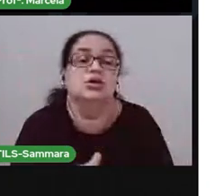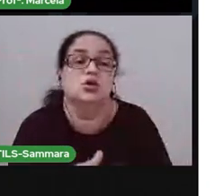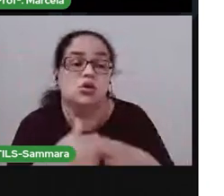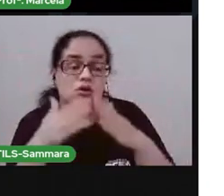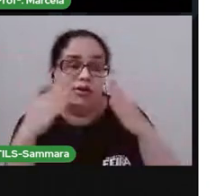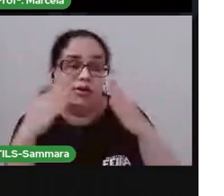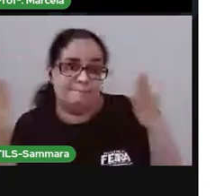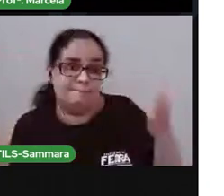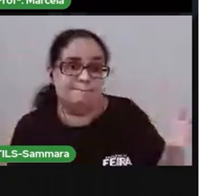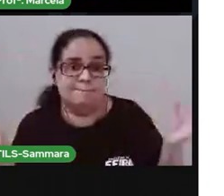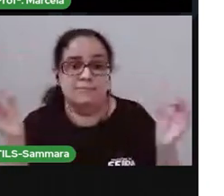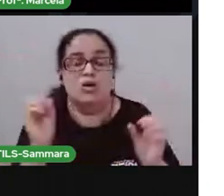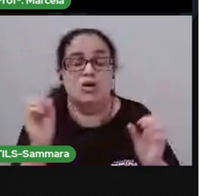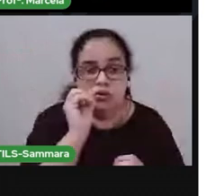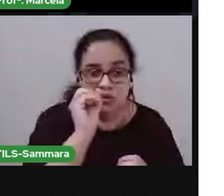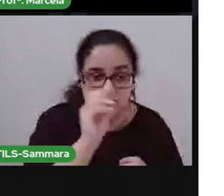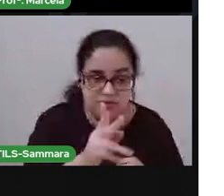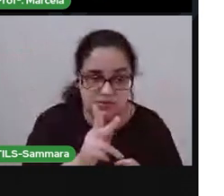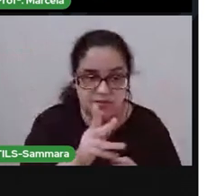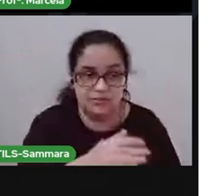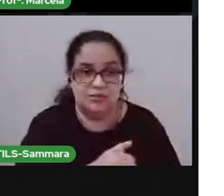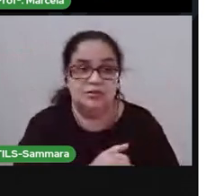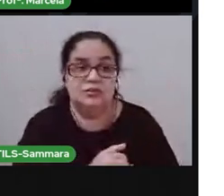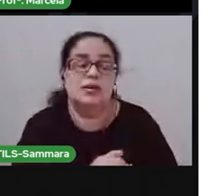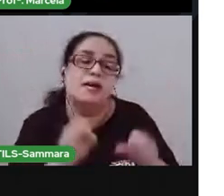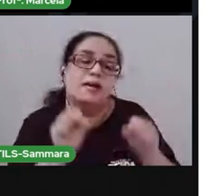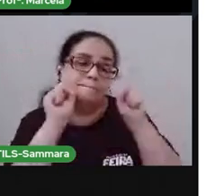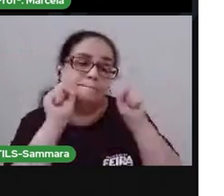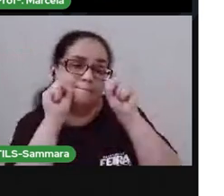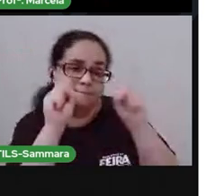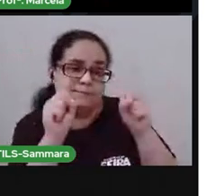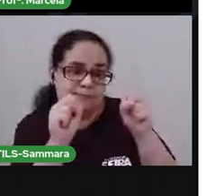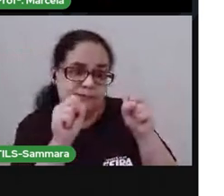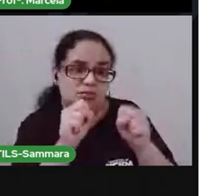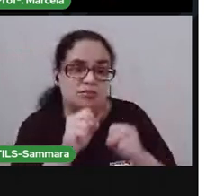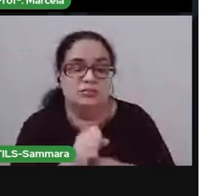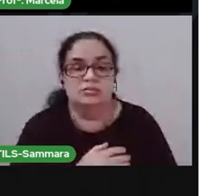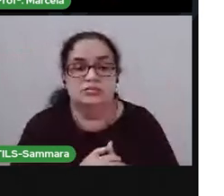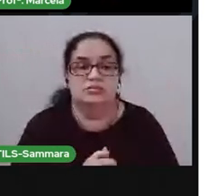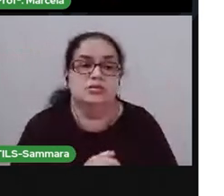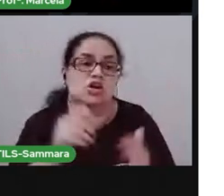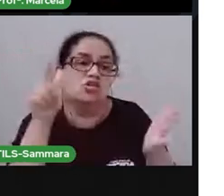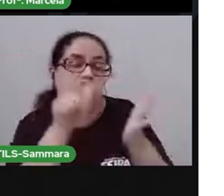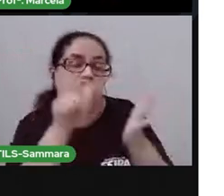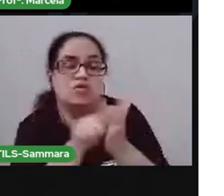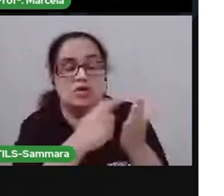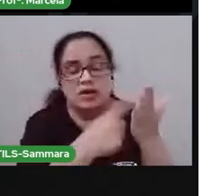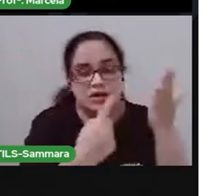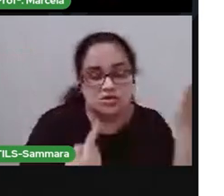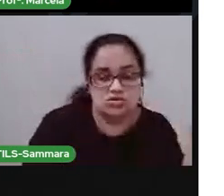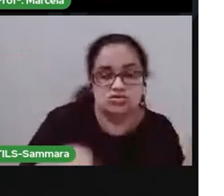Então, capricha, tá bom? Pode pegar uma folha de caderno.